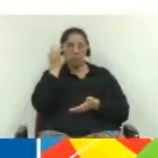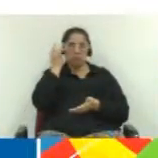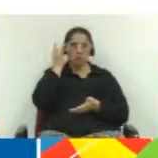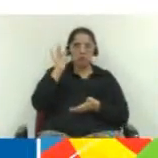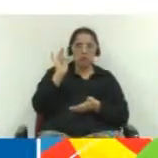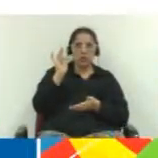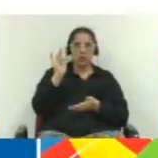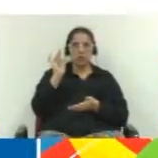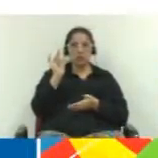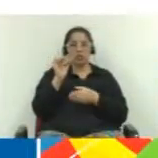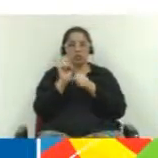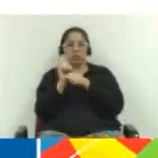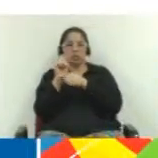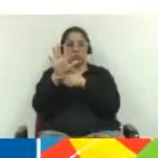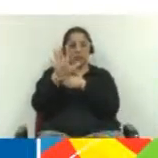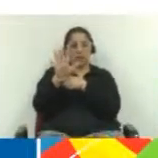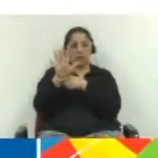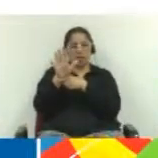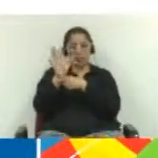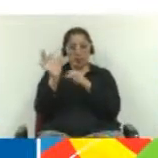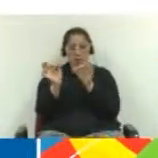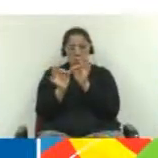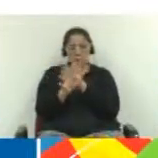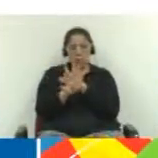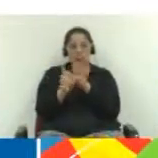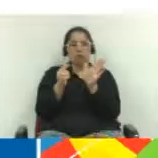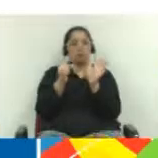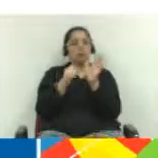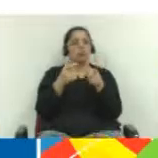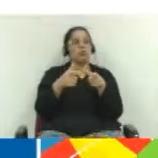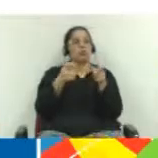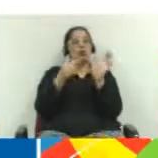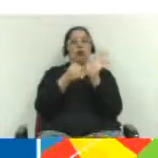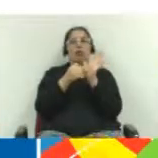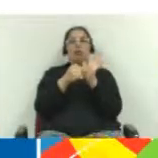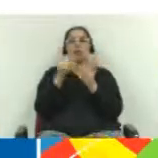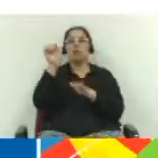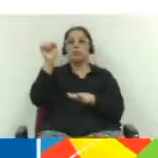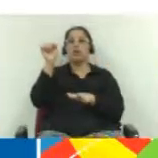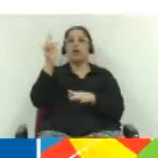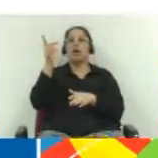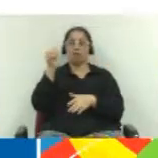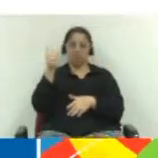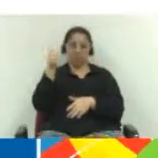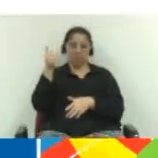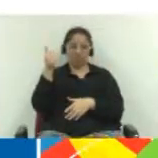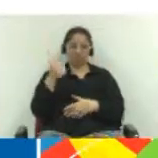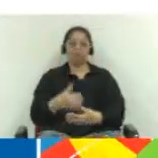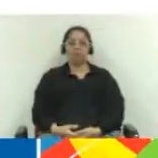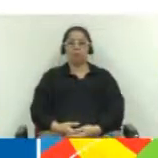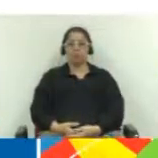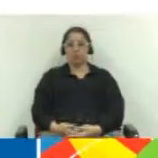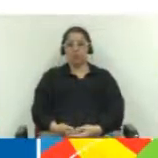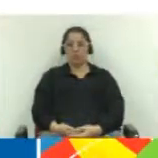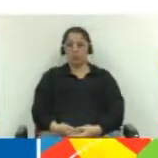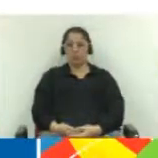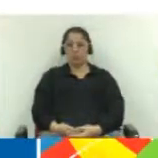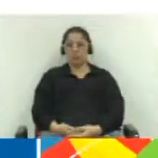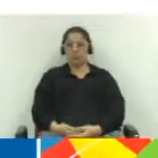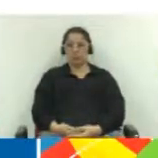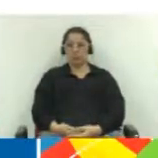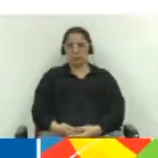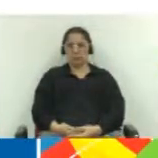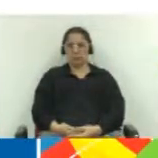Eu fiz uma pequena apresentação aqui, presidente. Não sei se foi preparado. Está no ponto. Está?